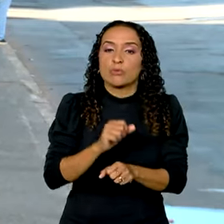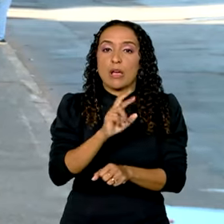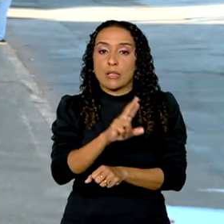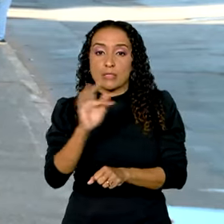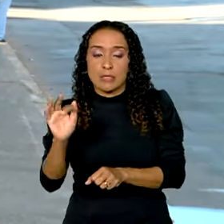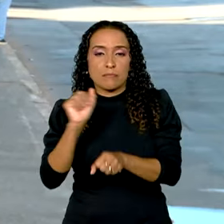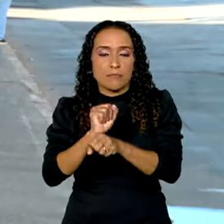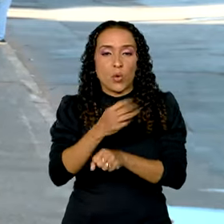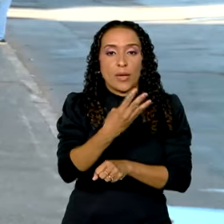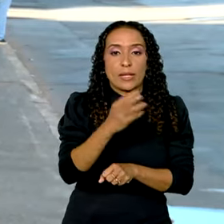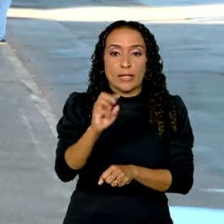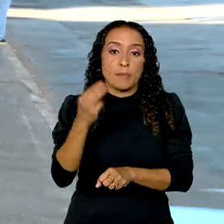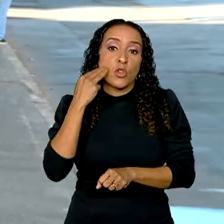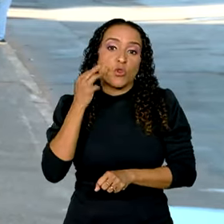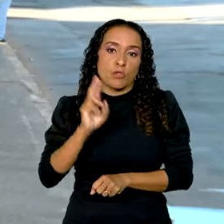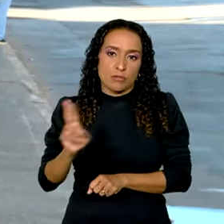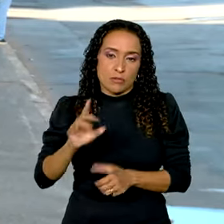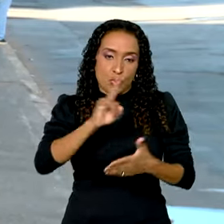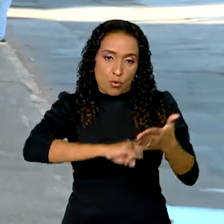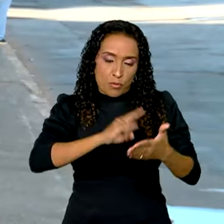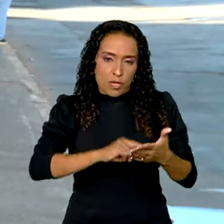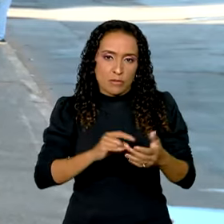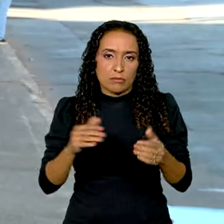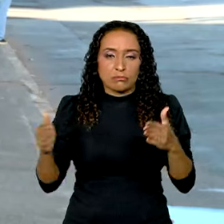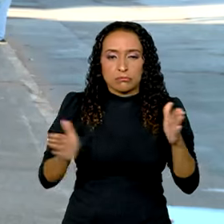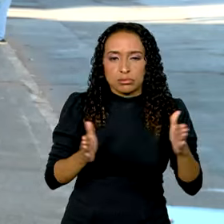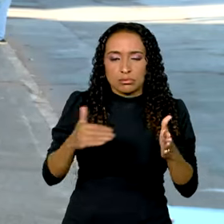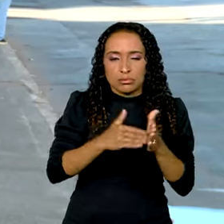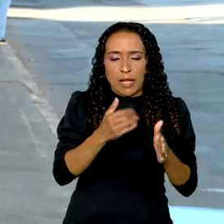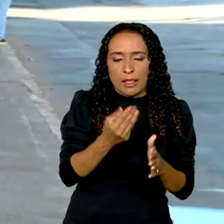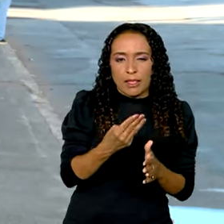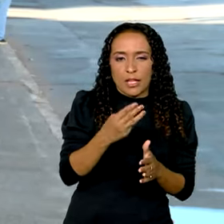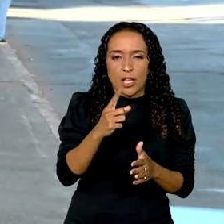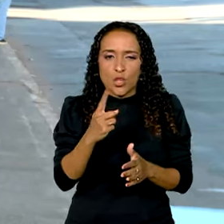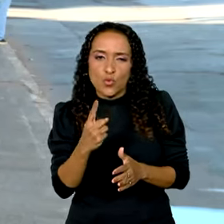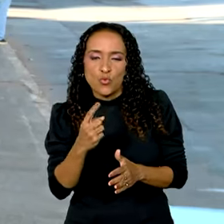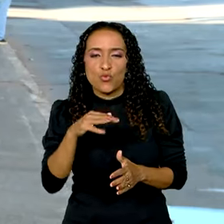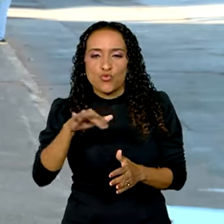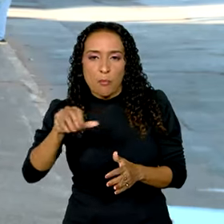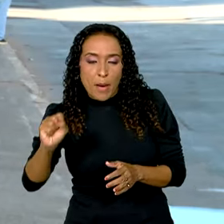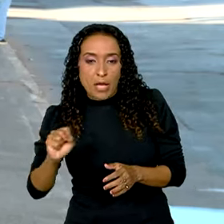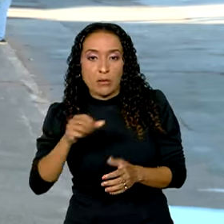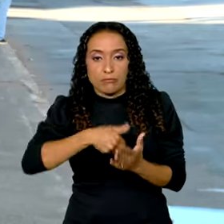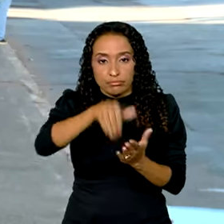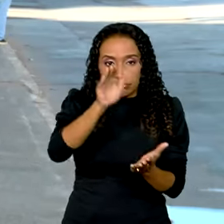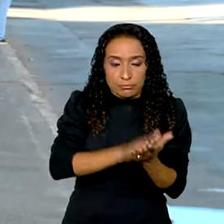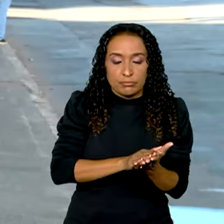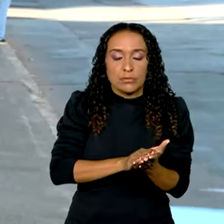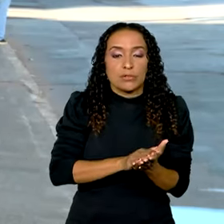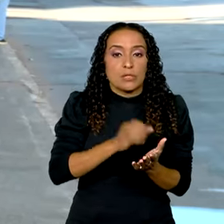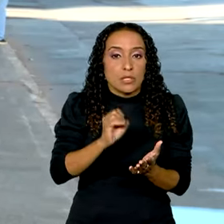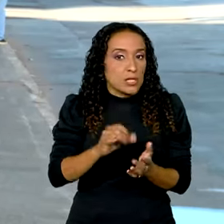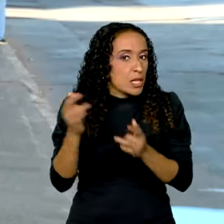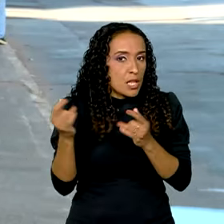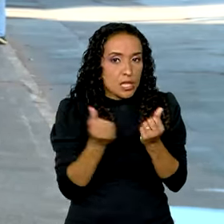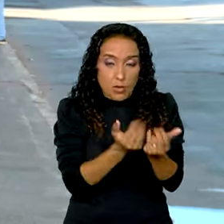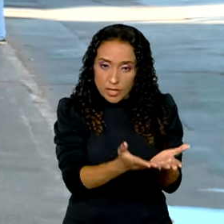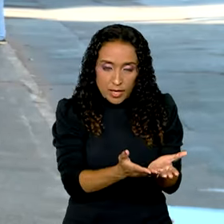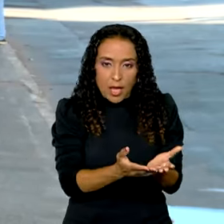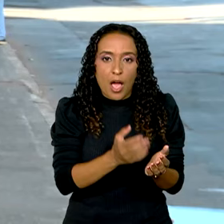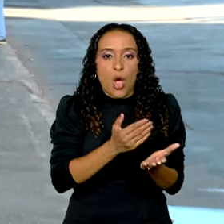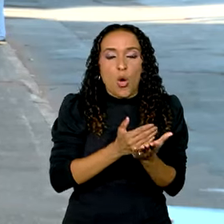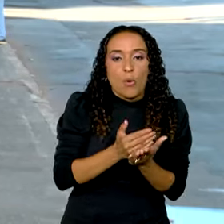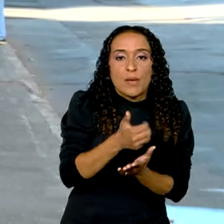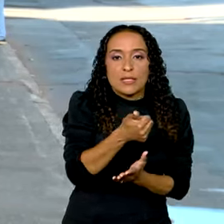de declarações. O prazo vai até 31 de maio. A multa, para quem não entregar, começa em R$ 165